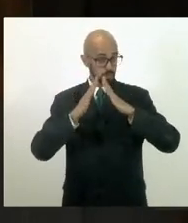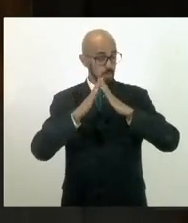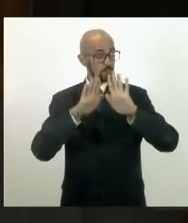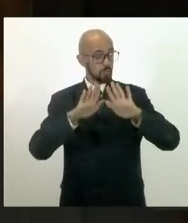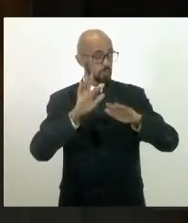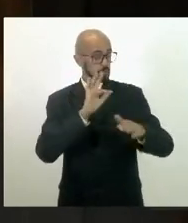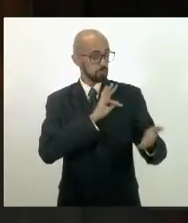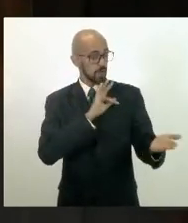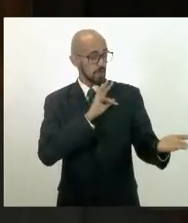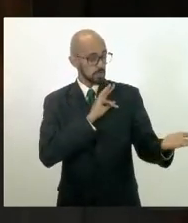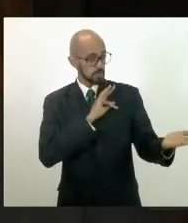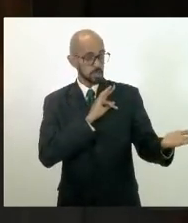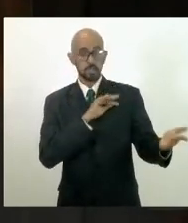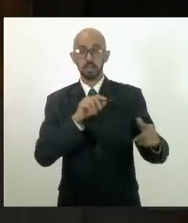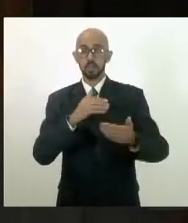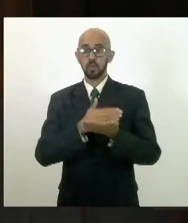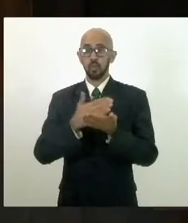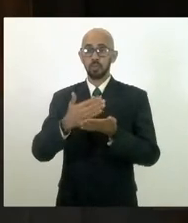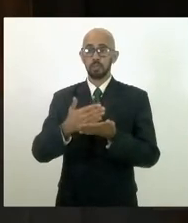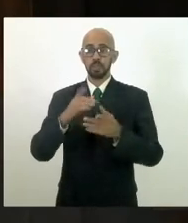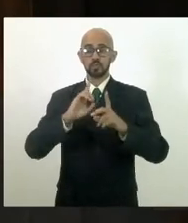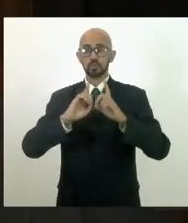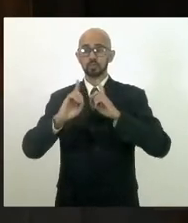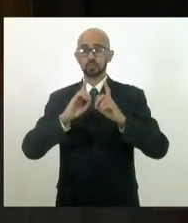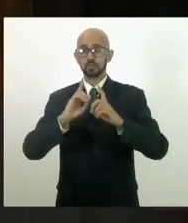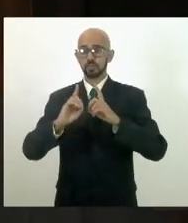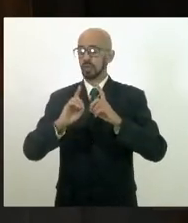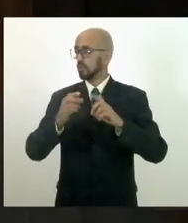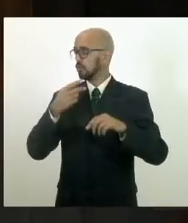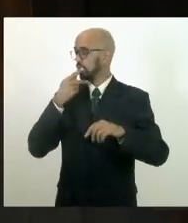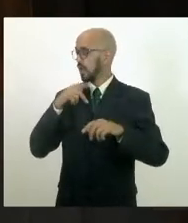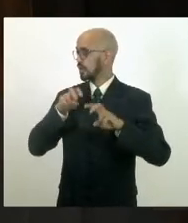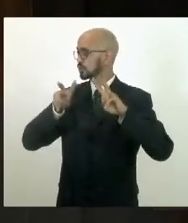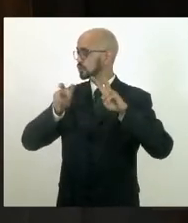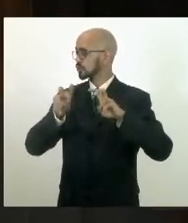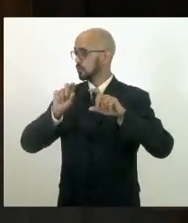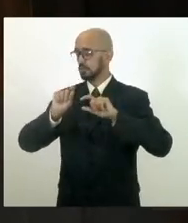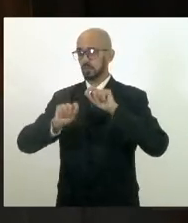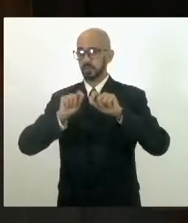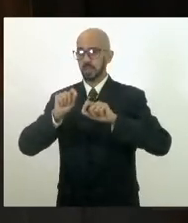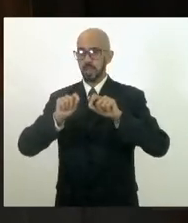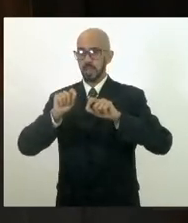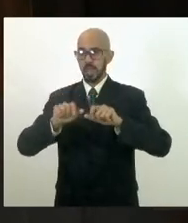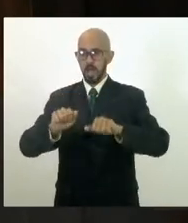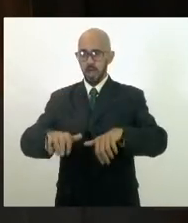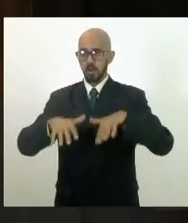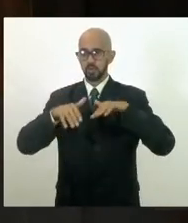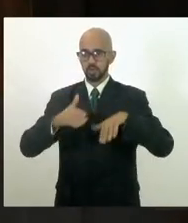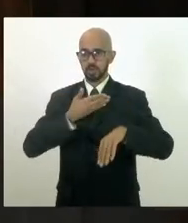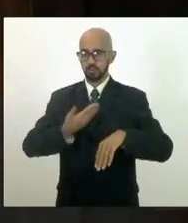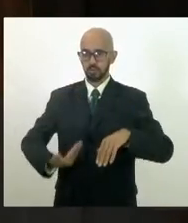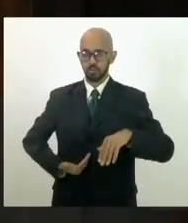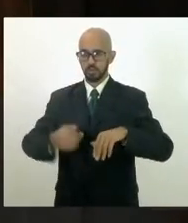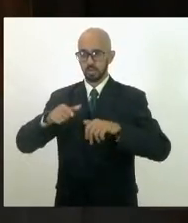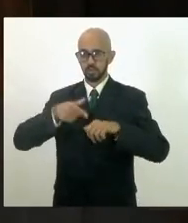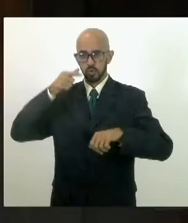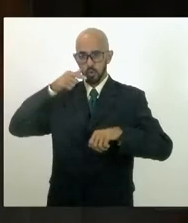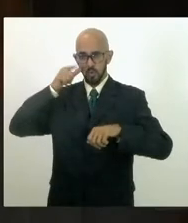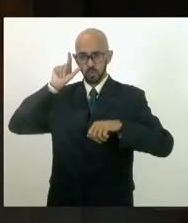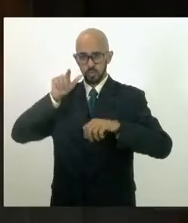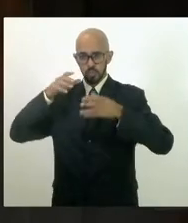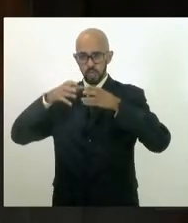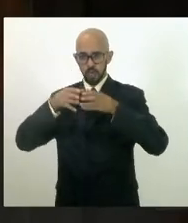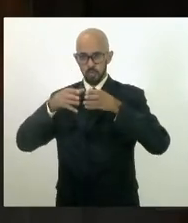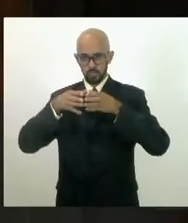eu começo a discussão falando sobre a audiência pública que fizemos ontem na Comissão de Saúde